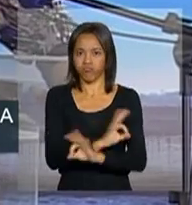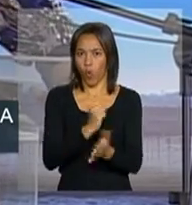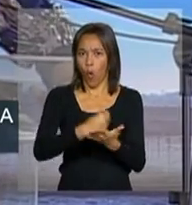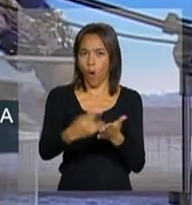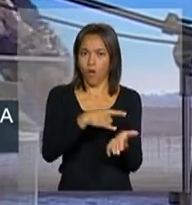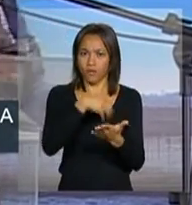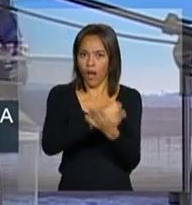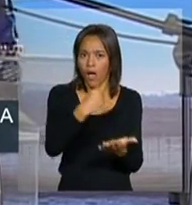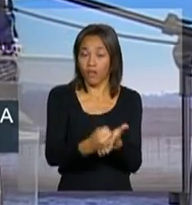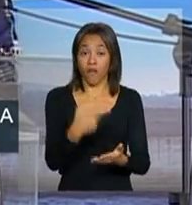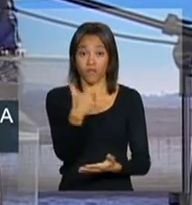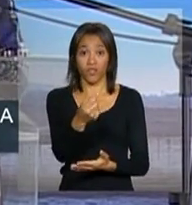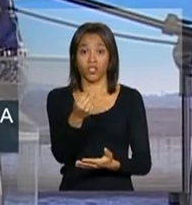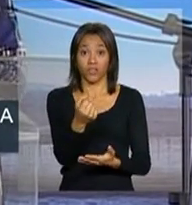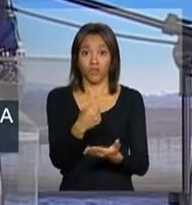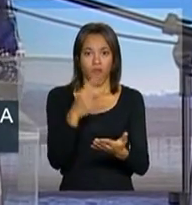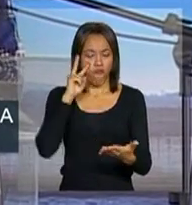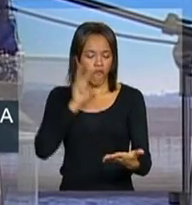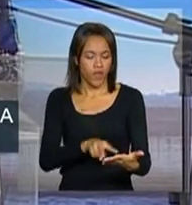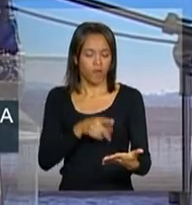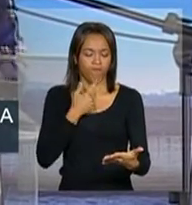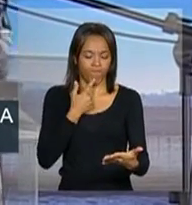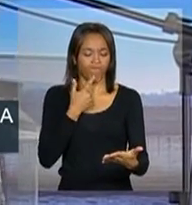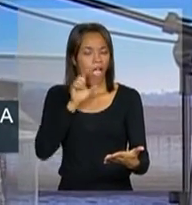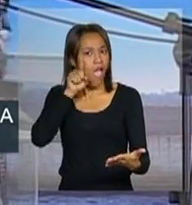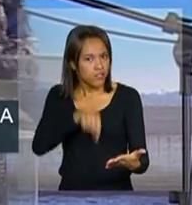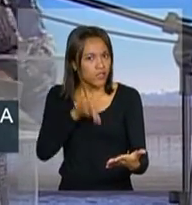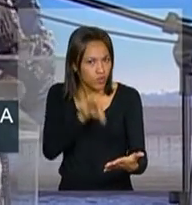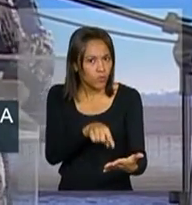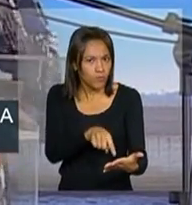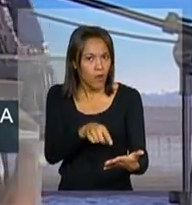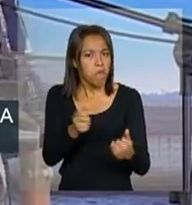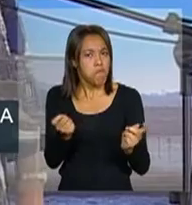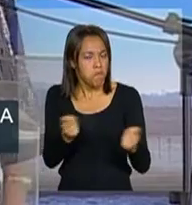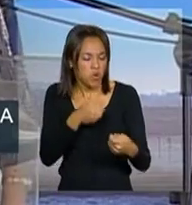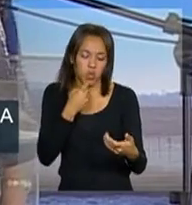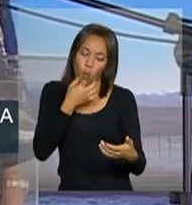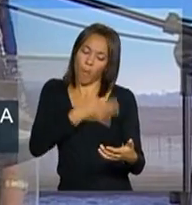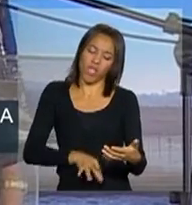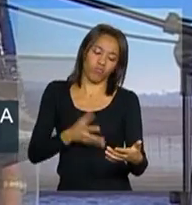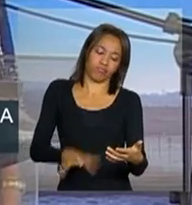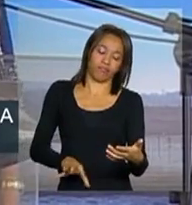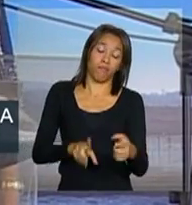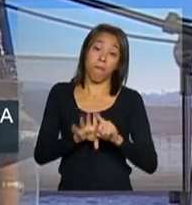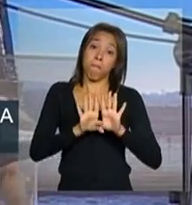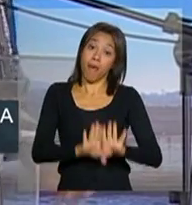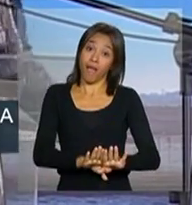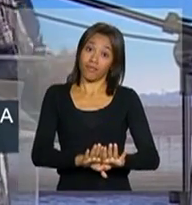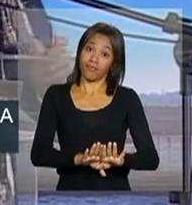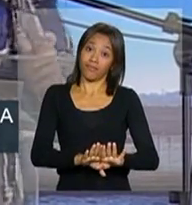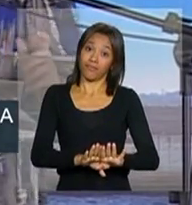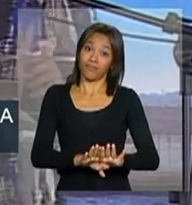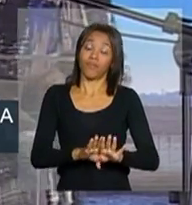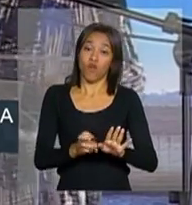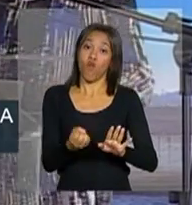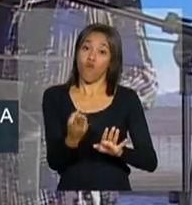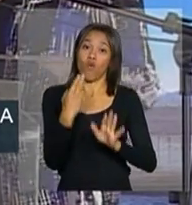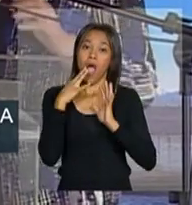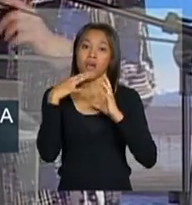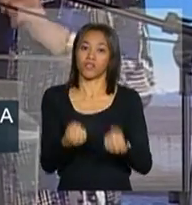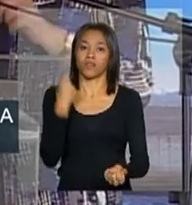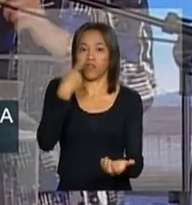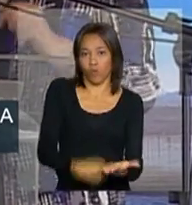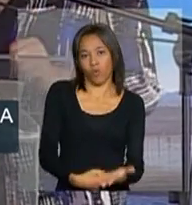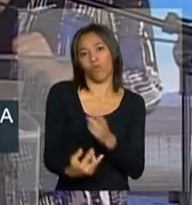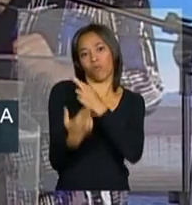20 anos, o Brasil olha o contrato e fala, é isso, posso não concordar, mas vou assumir,